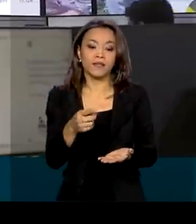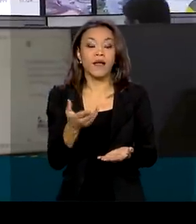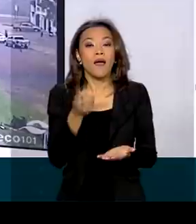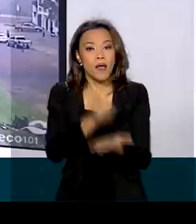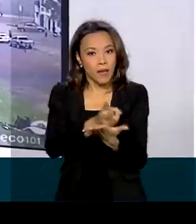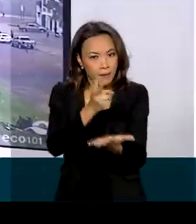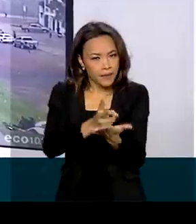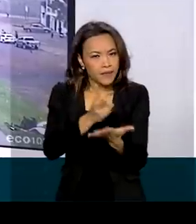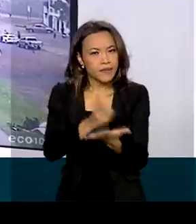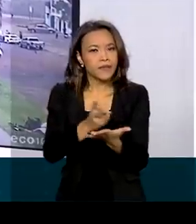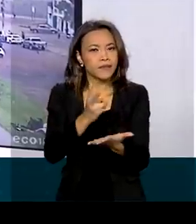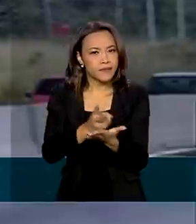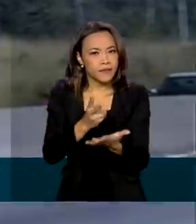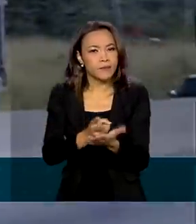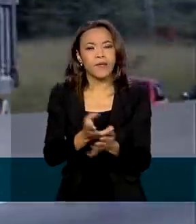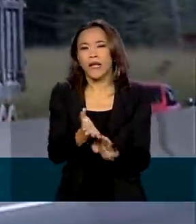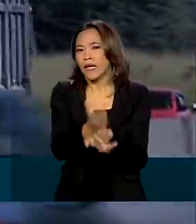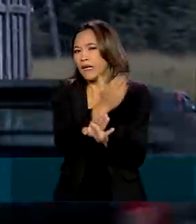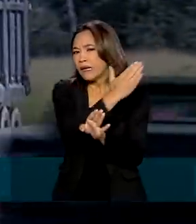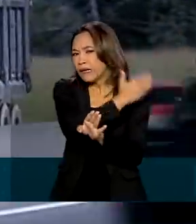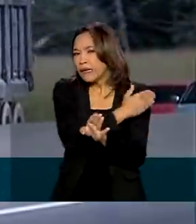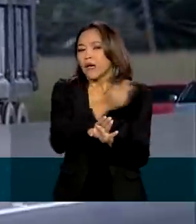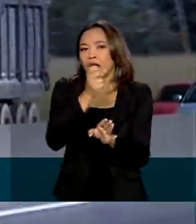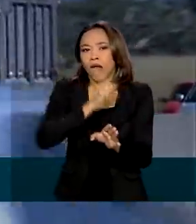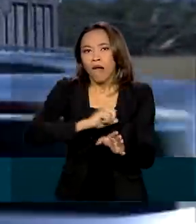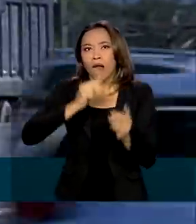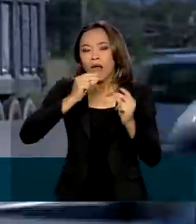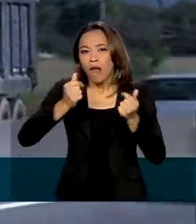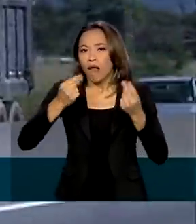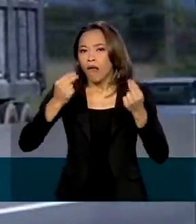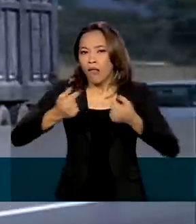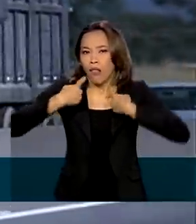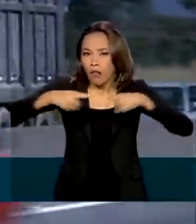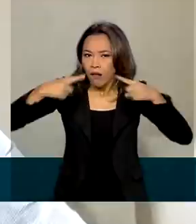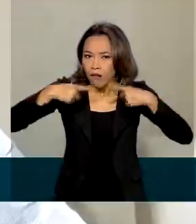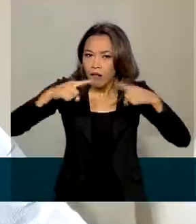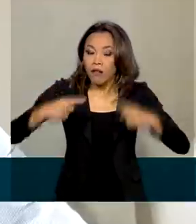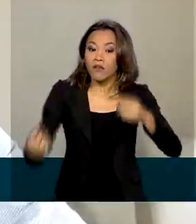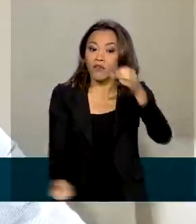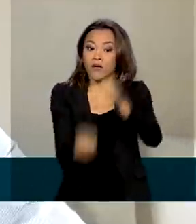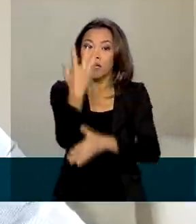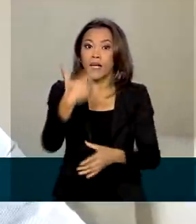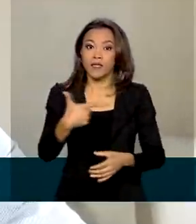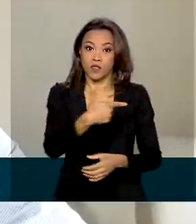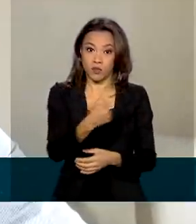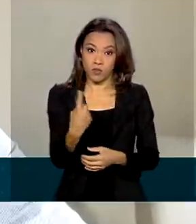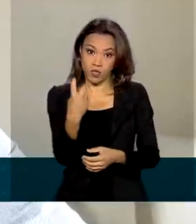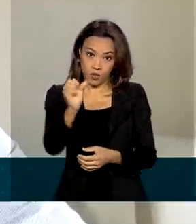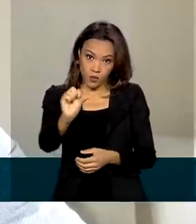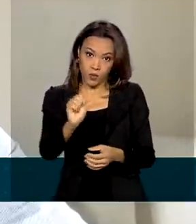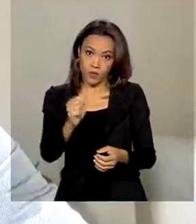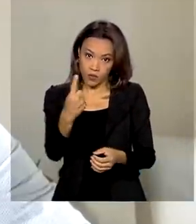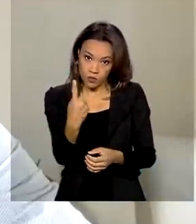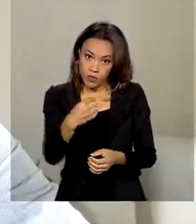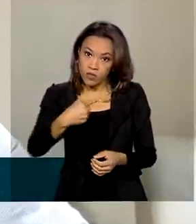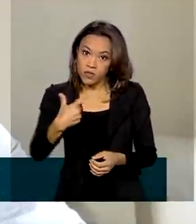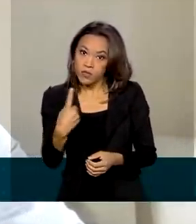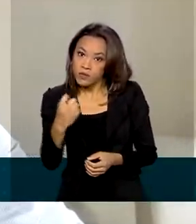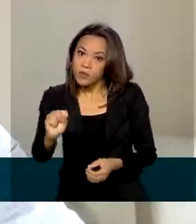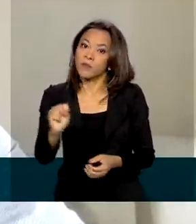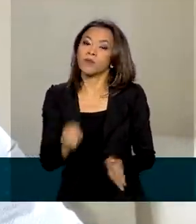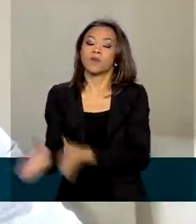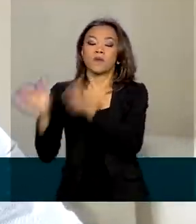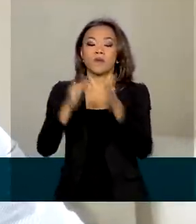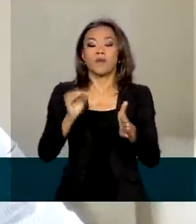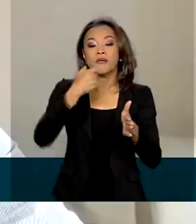uma antiga reivindicação dos caminhoneiros e foi criada em 2018. Quem contrate o frete também tem